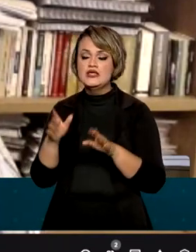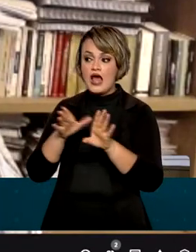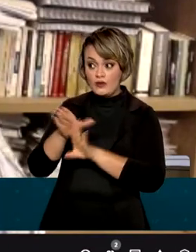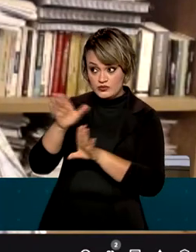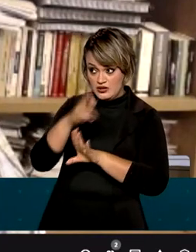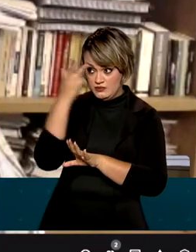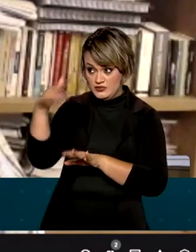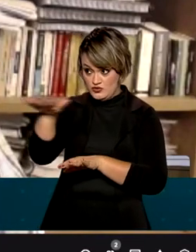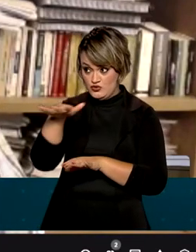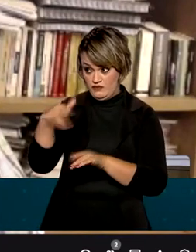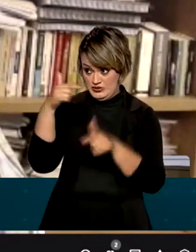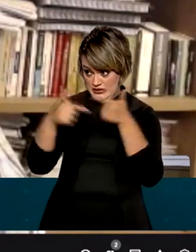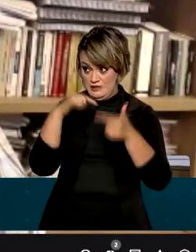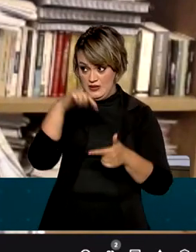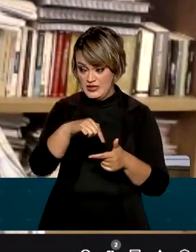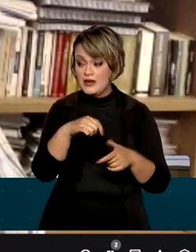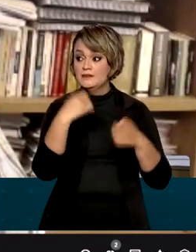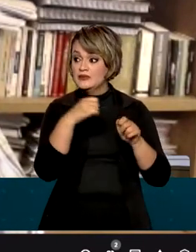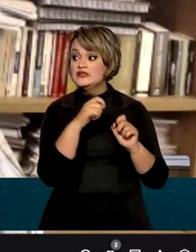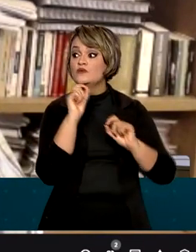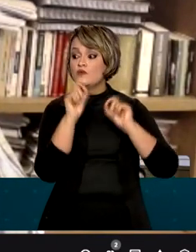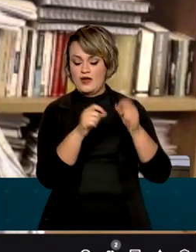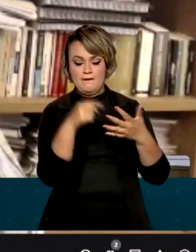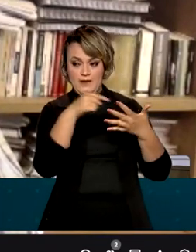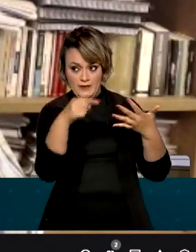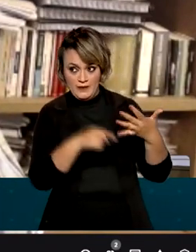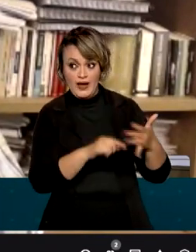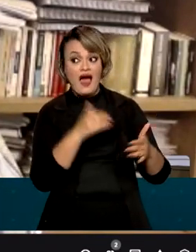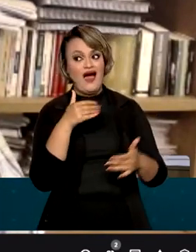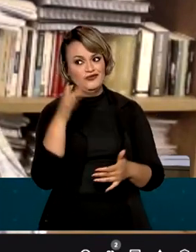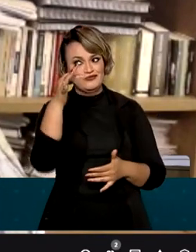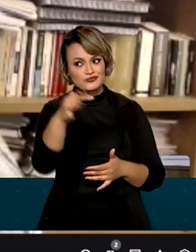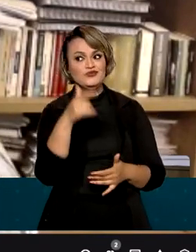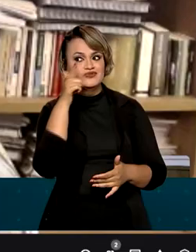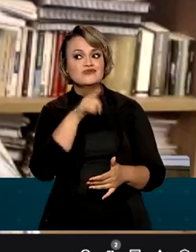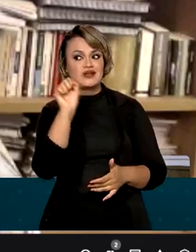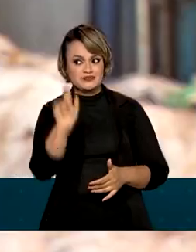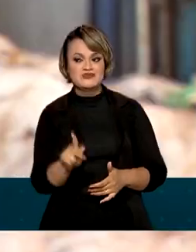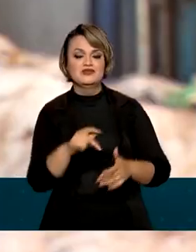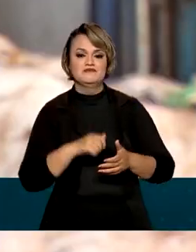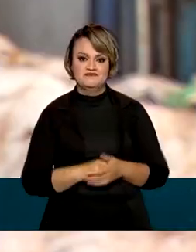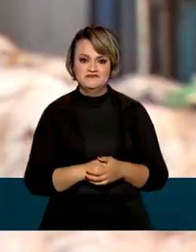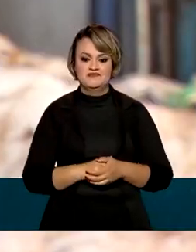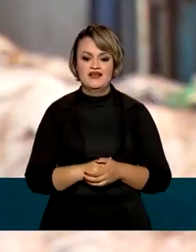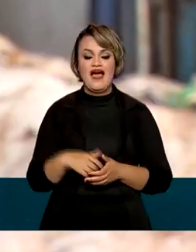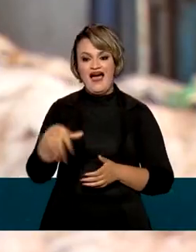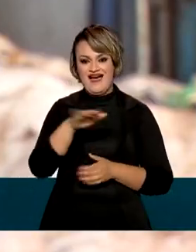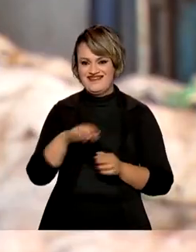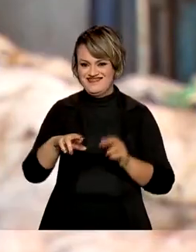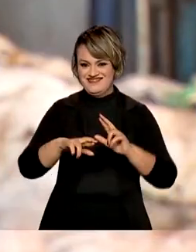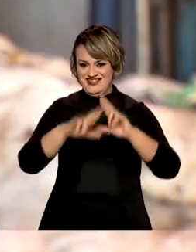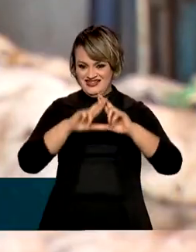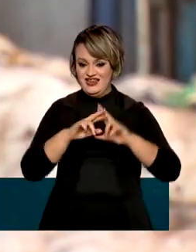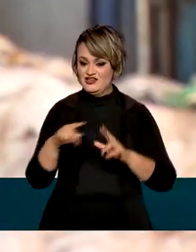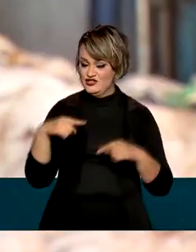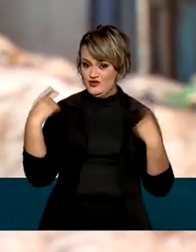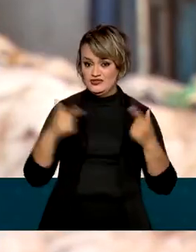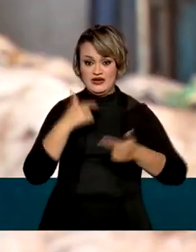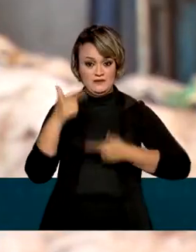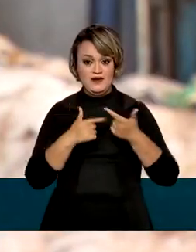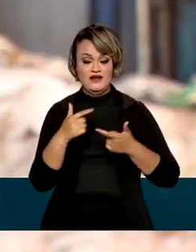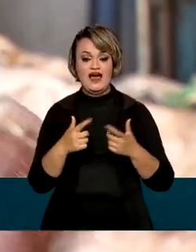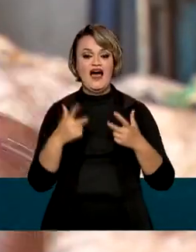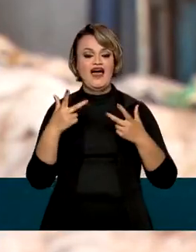e auxilia o seu cooperado a como fazer o pedido formal. Na área da reciclagem, nós catador, nós somos